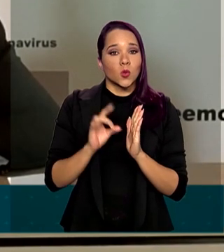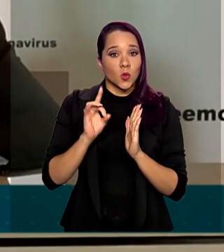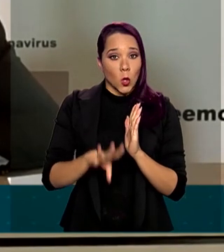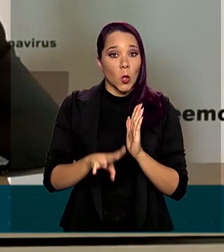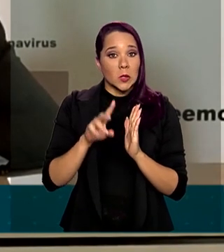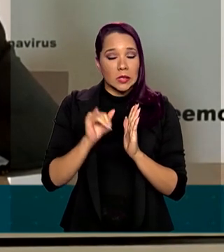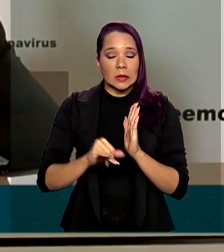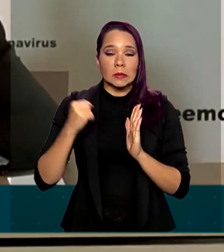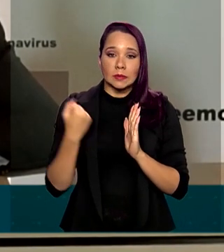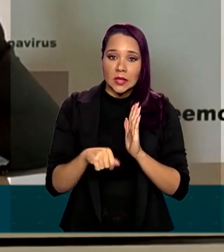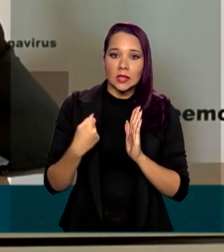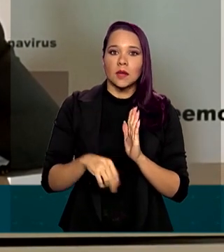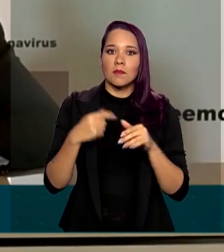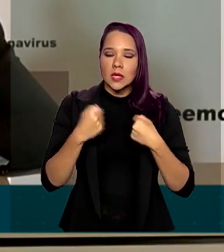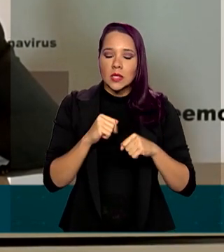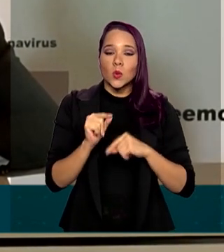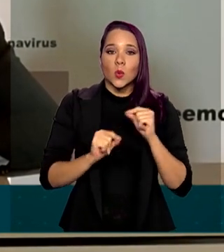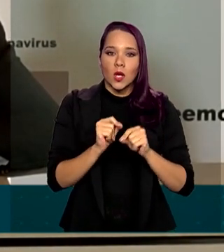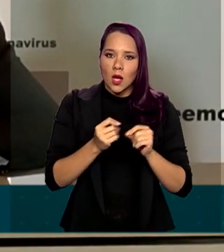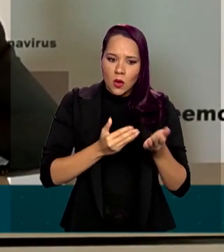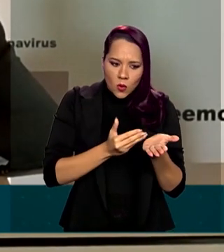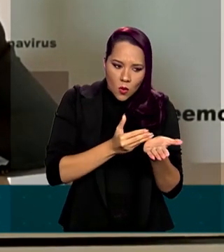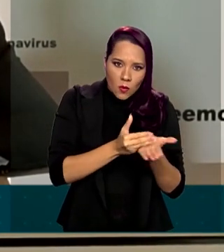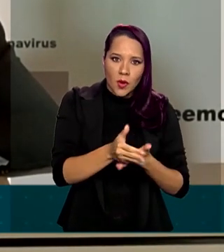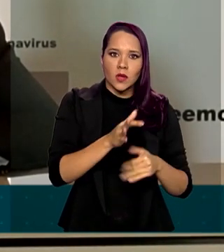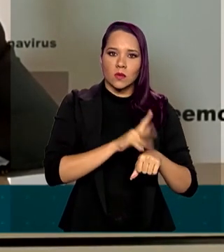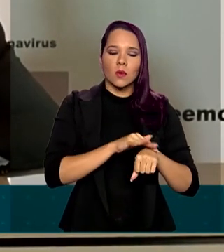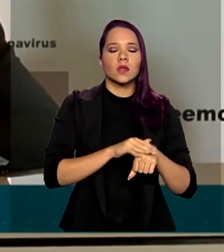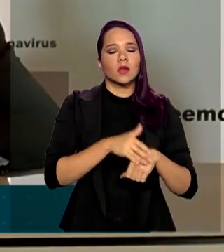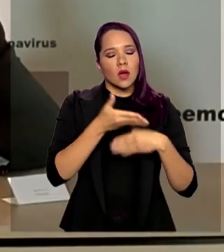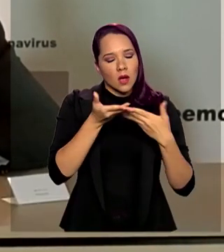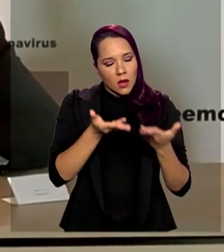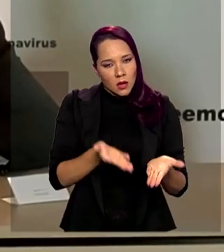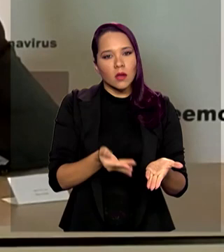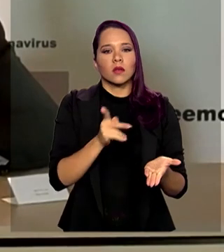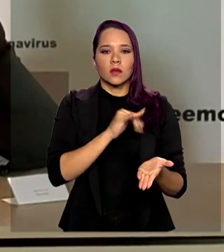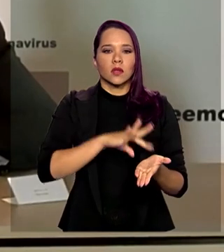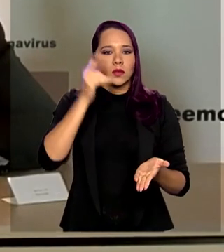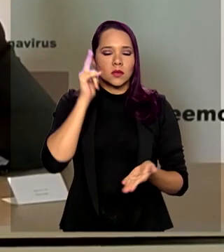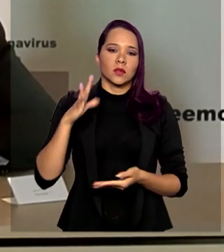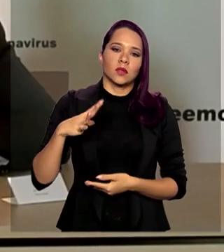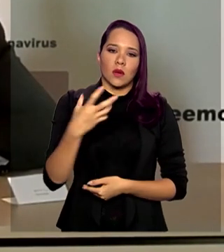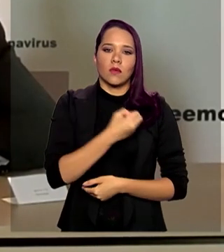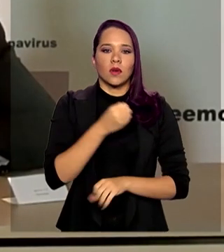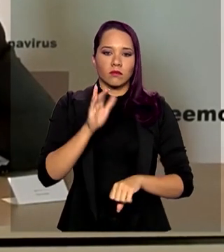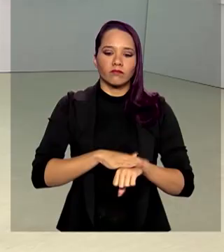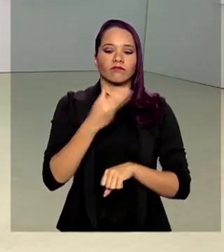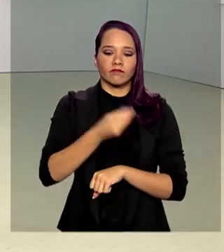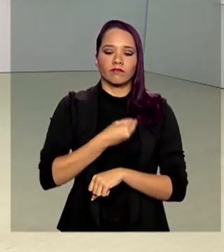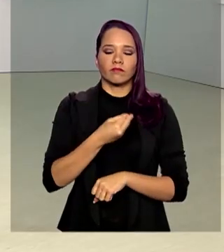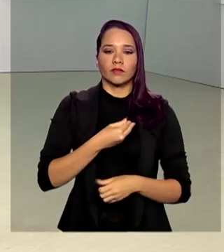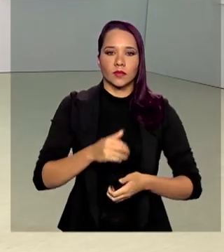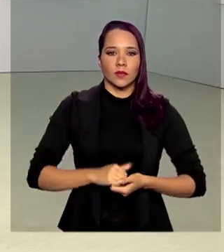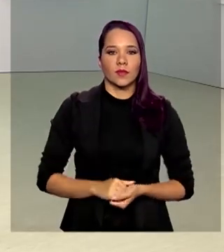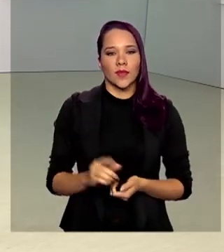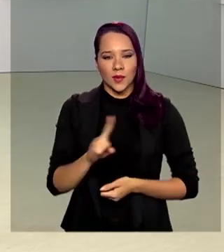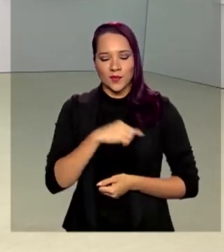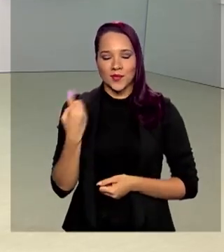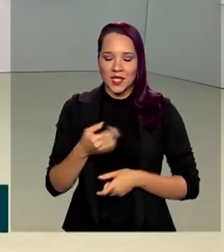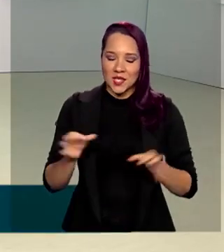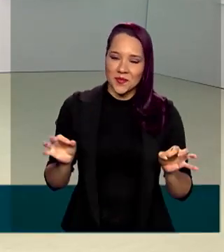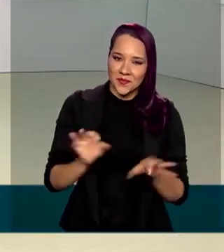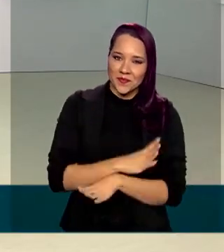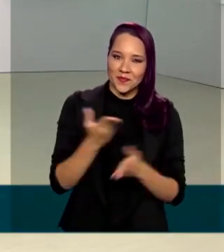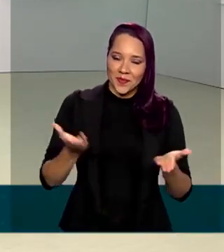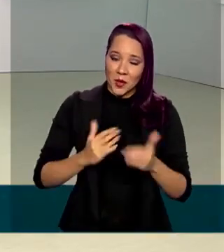Nós precisamos tratá-los no início. É assim que nós vamos salvar mais vidas. E a gente fica